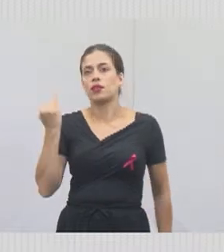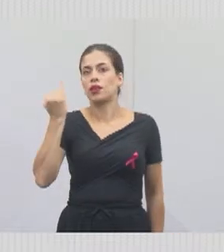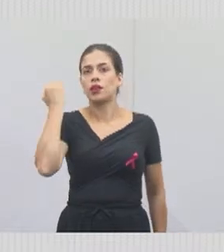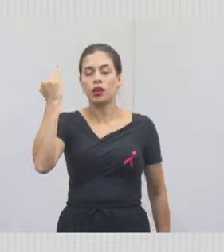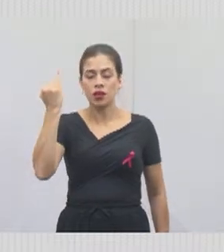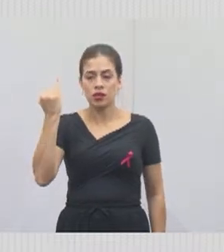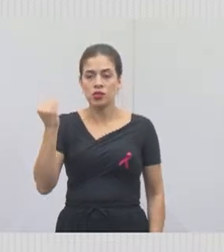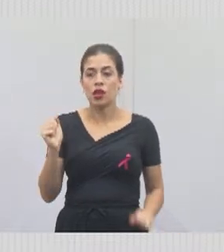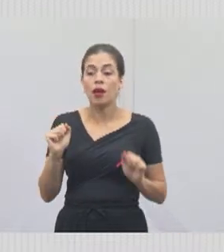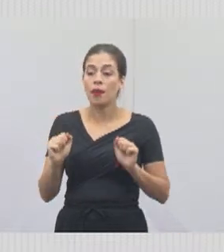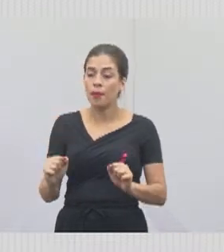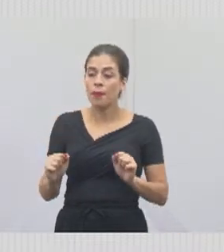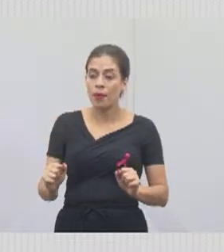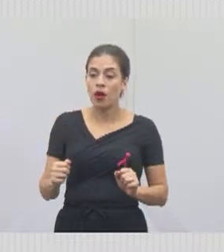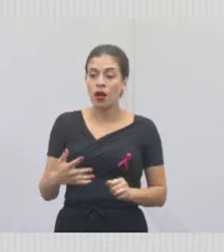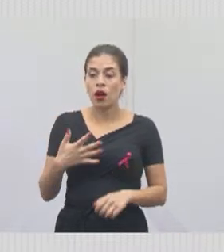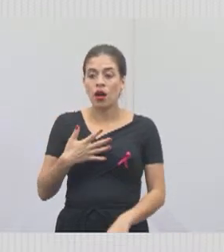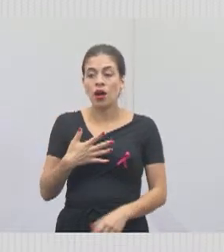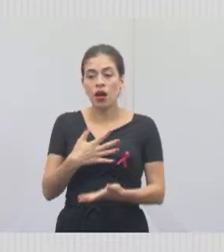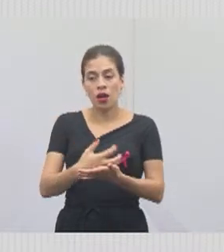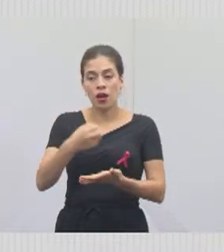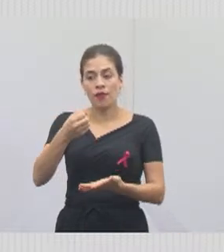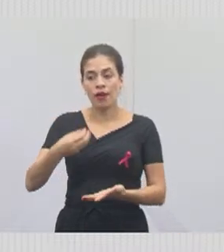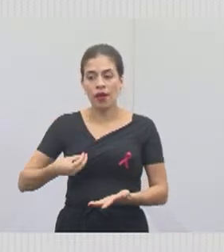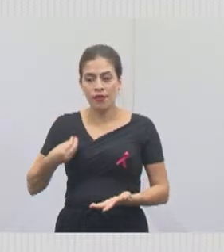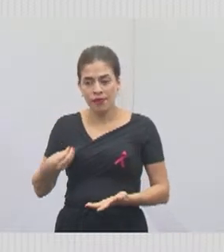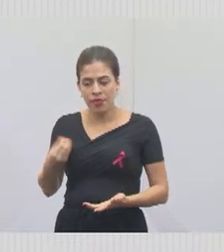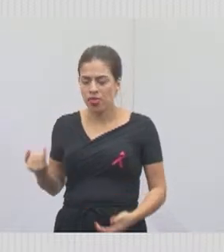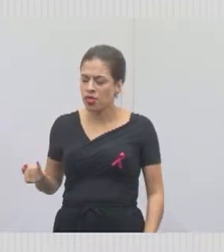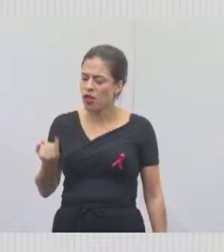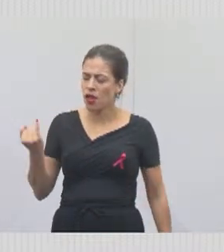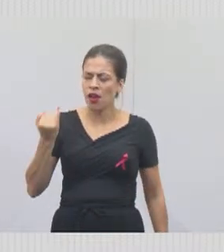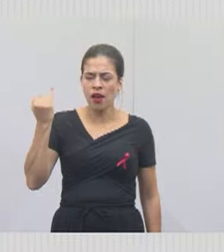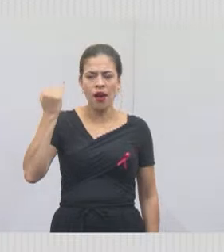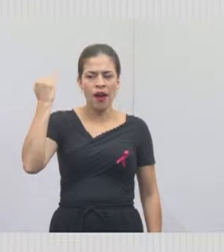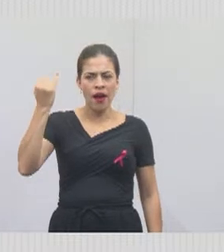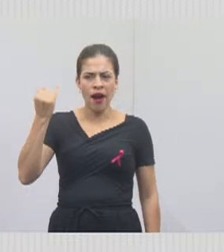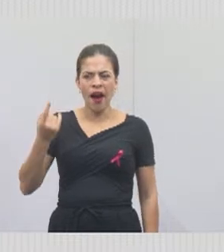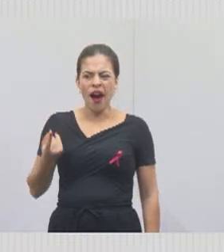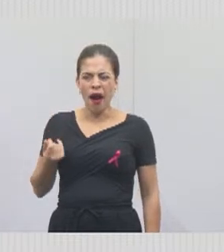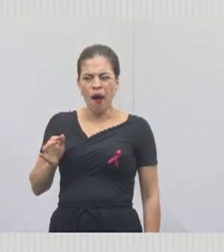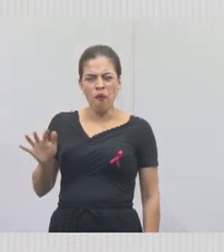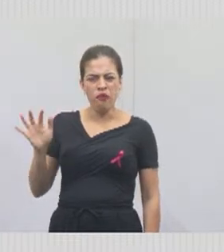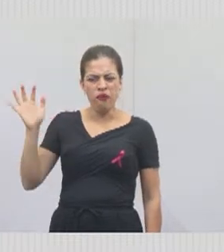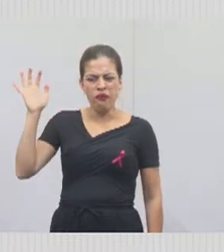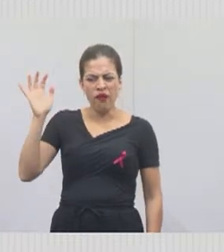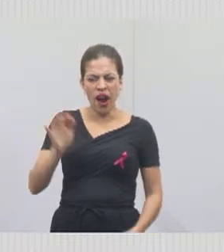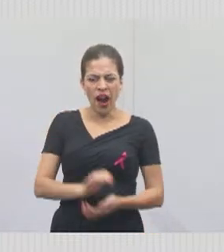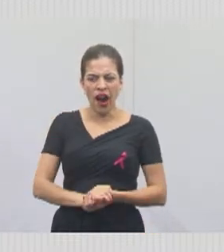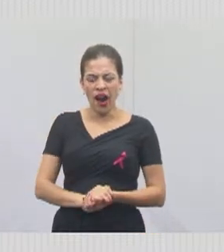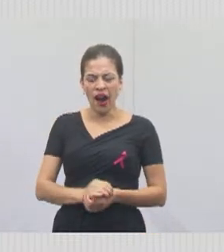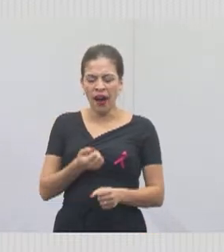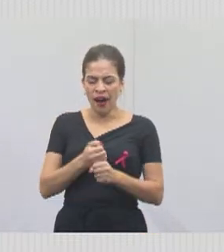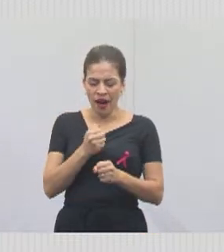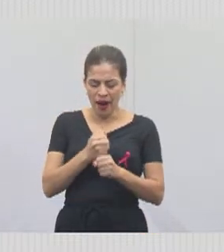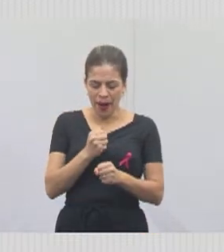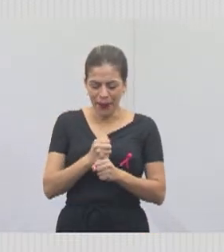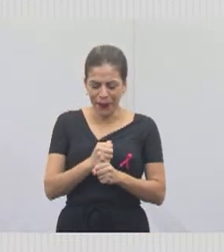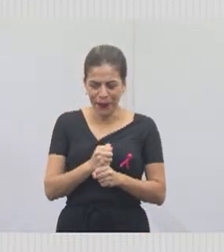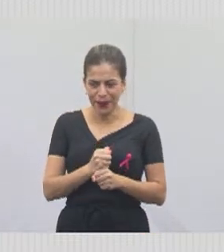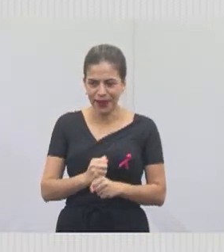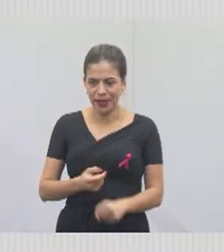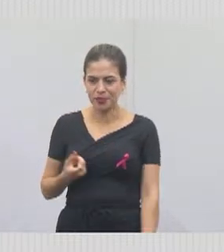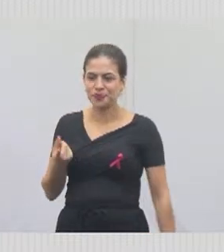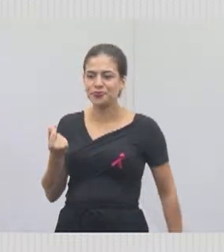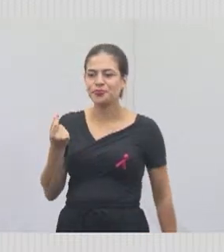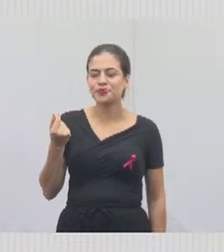que podem salvar vidas. Então, são obras importantíssimas, são obras caras. Essa obra mesmo, ela está com